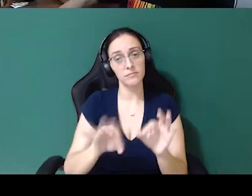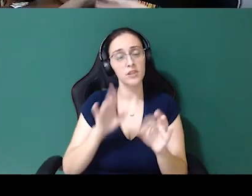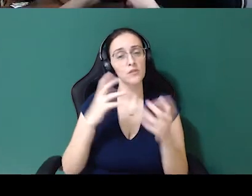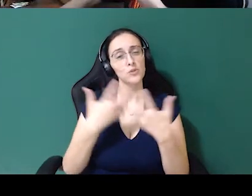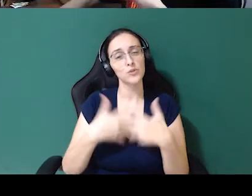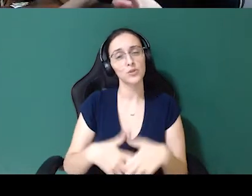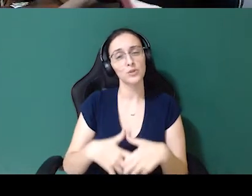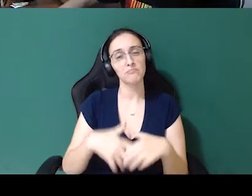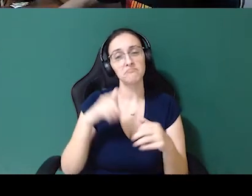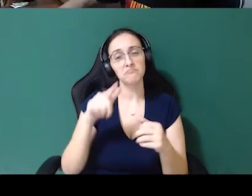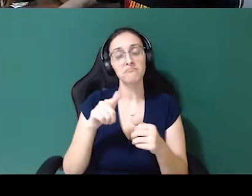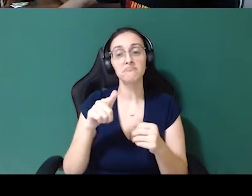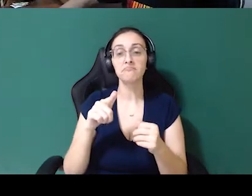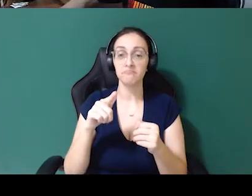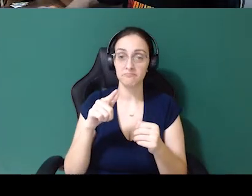funcionando.